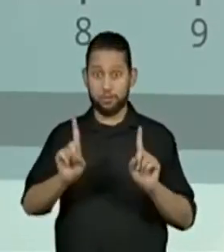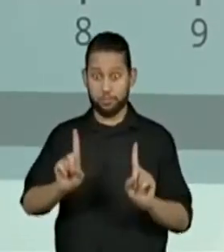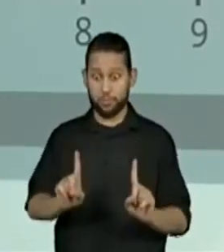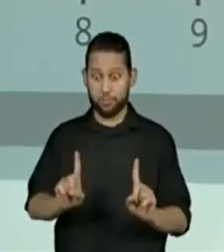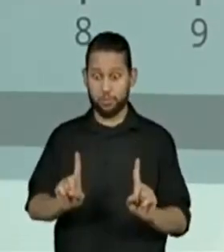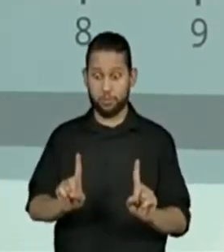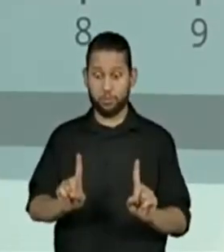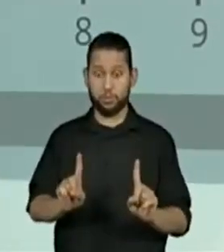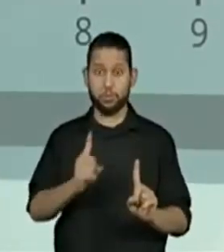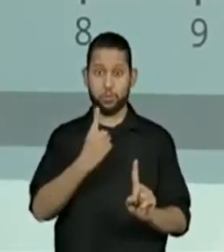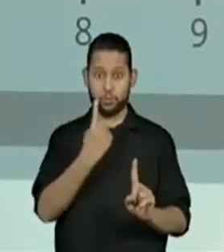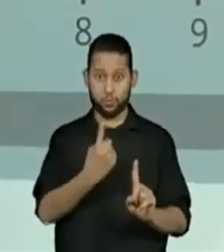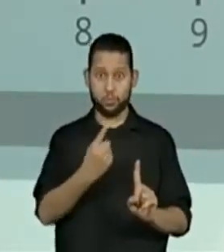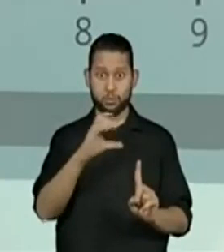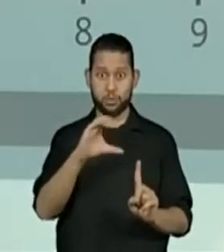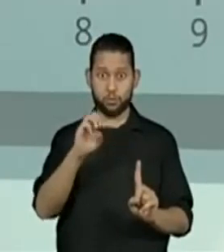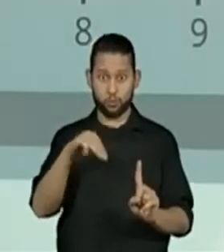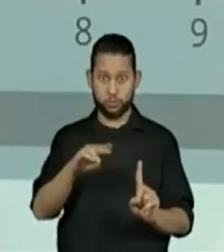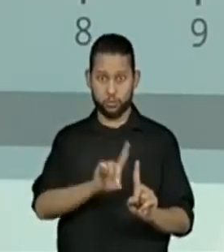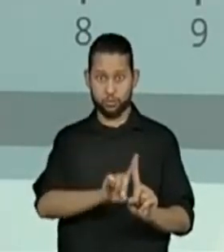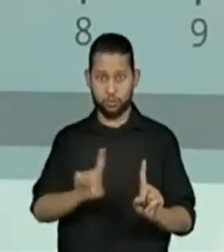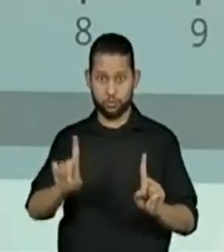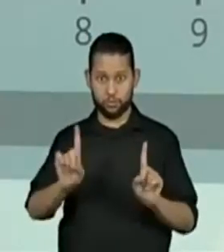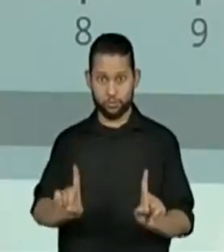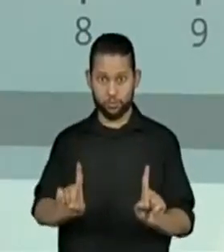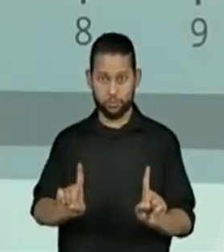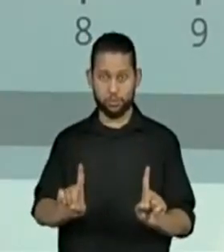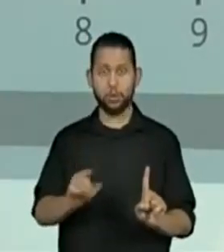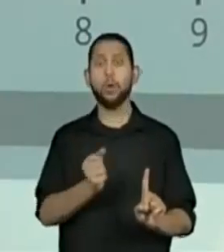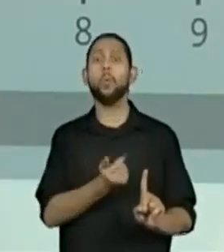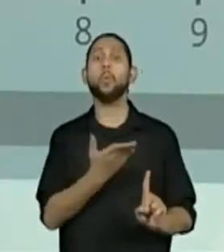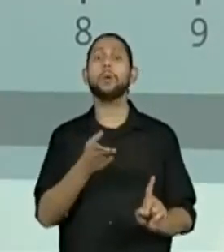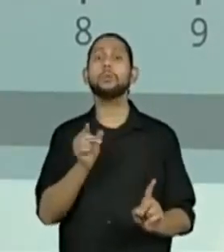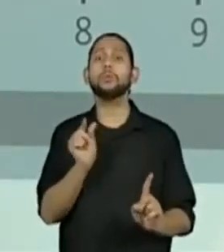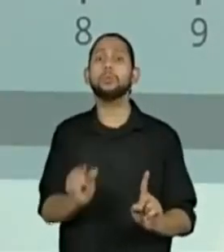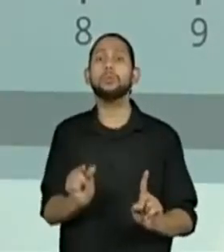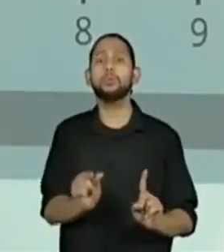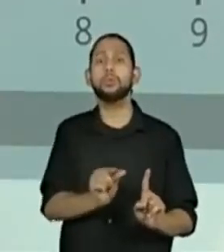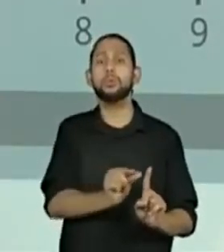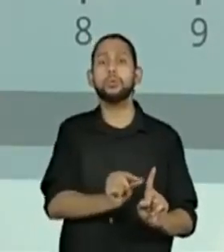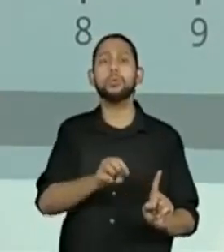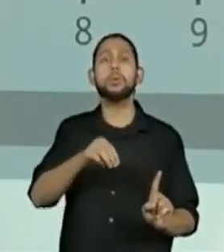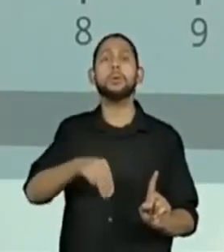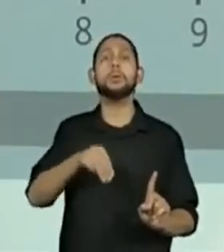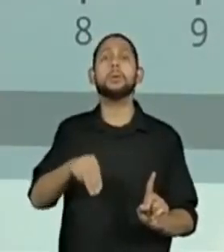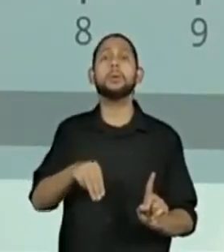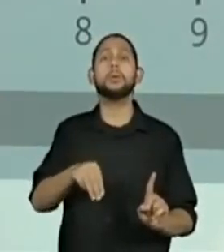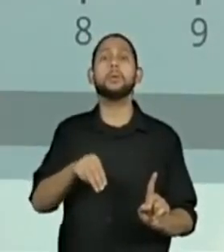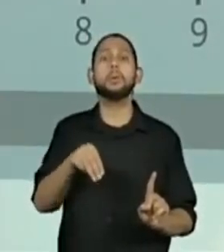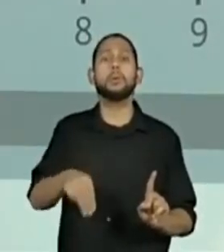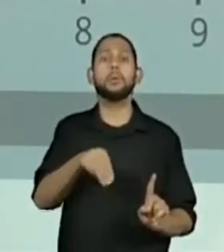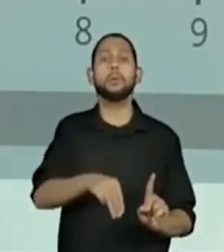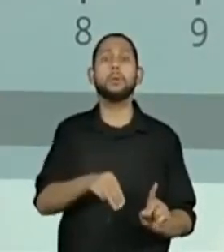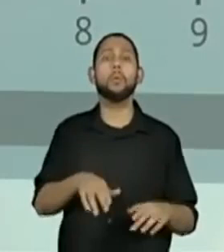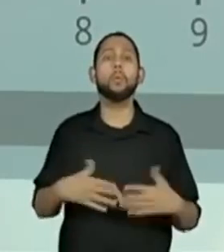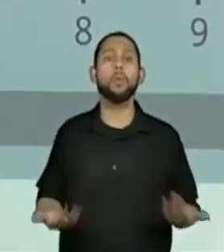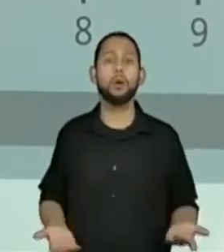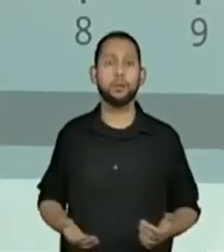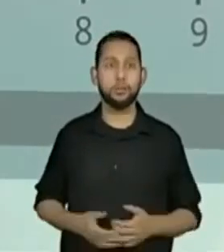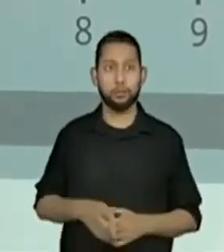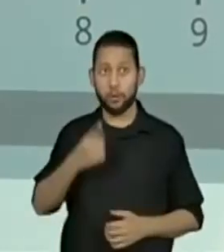10 milímetros, não é? Entre o 2 e o 3. E o ponto que está marcado, o ponto A,